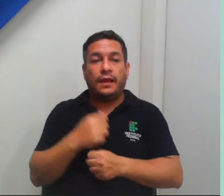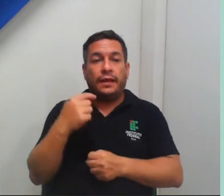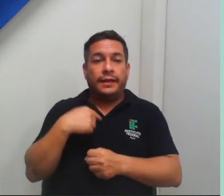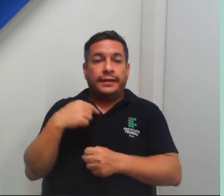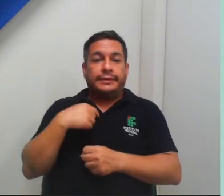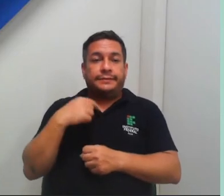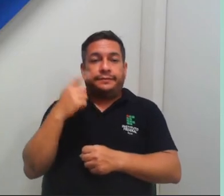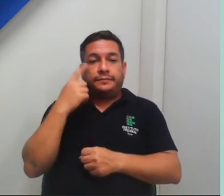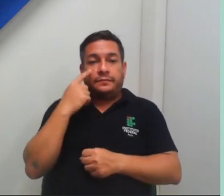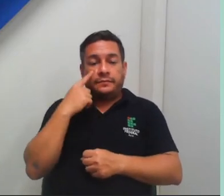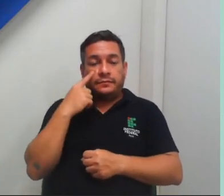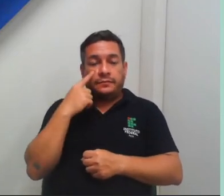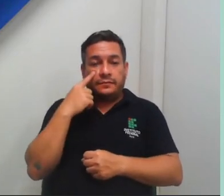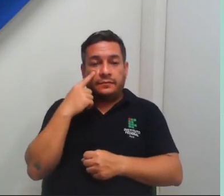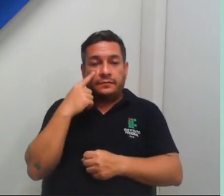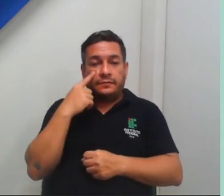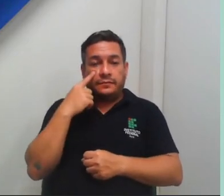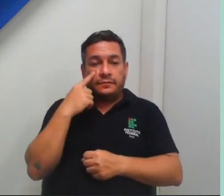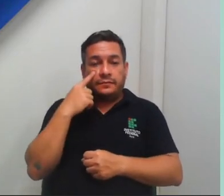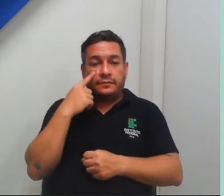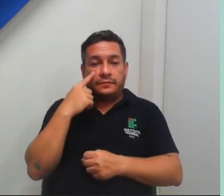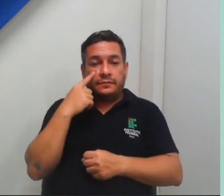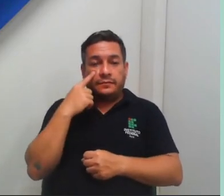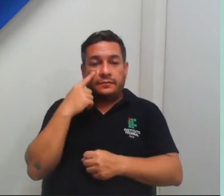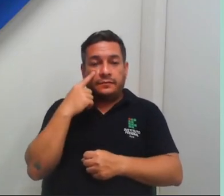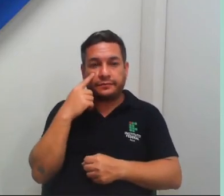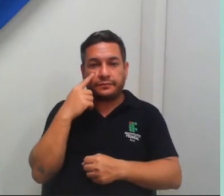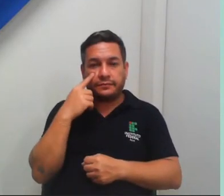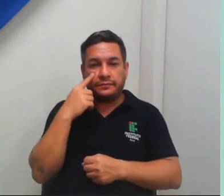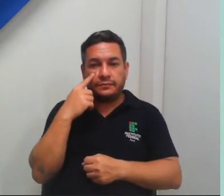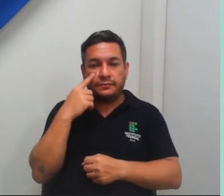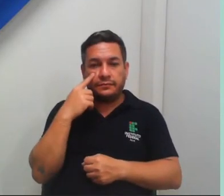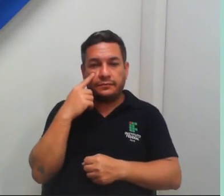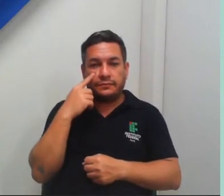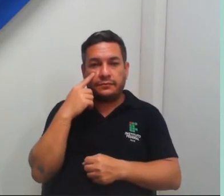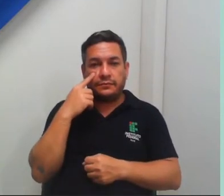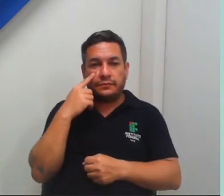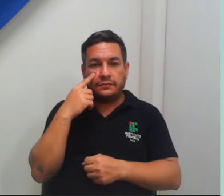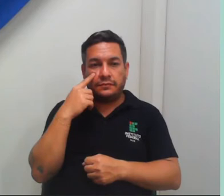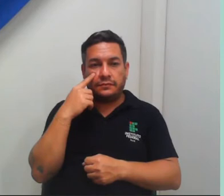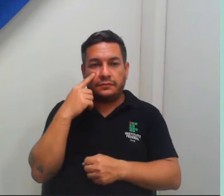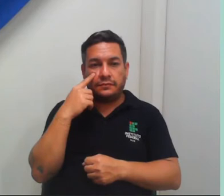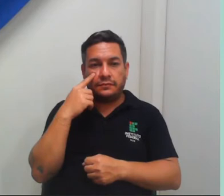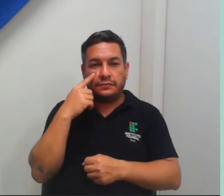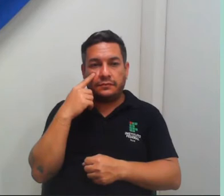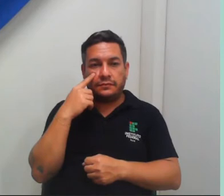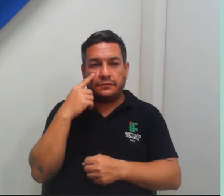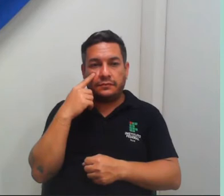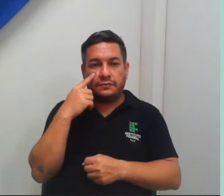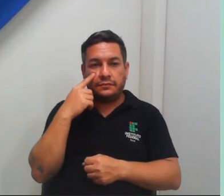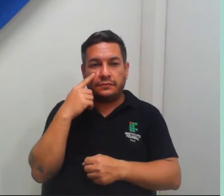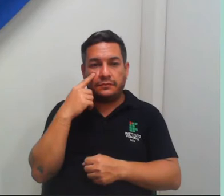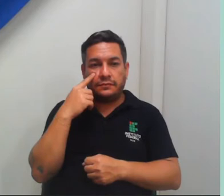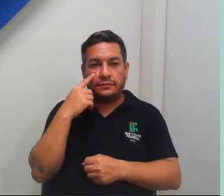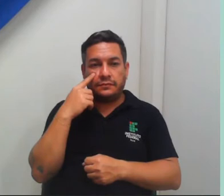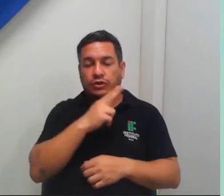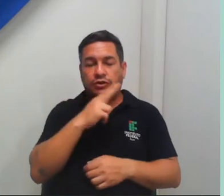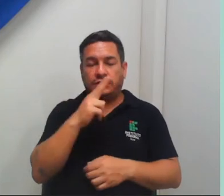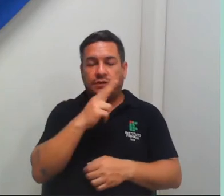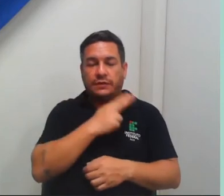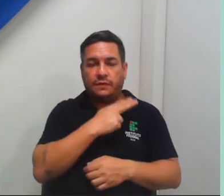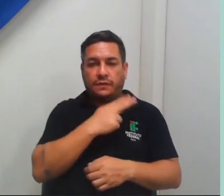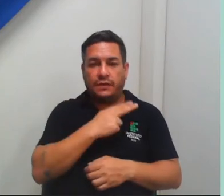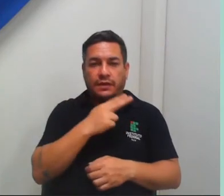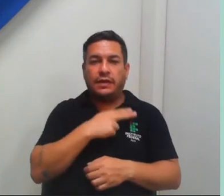Progresso da Ciência, que é o professor Alcides, ele é profissionário de Química na UFAC, junto com a professora Rosana, a nossa